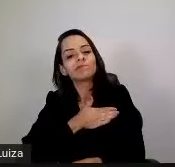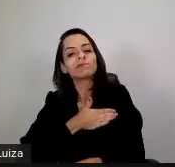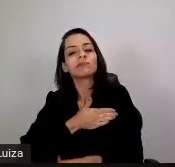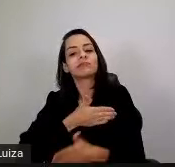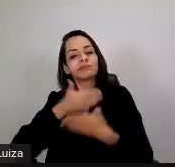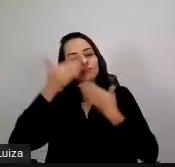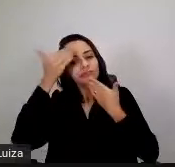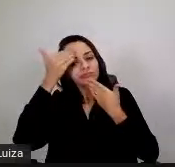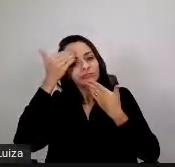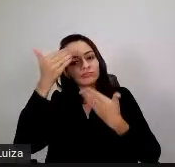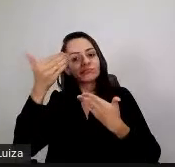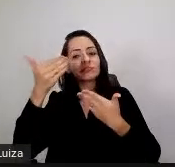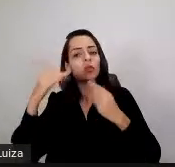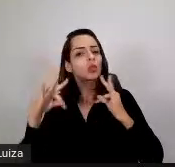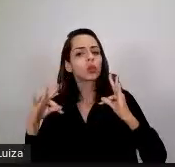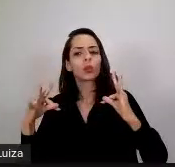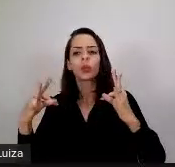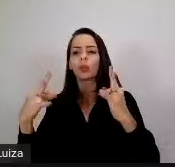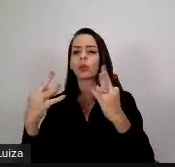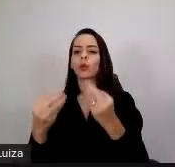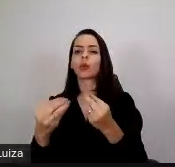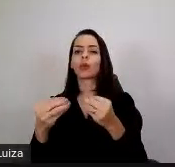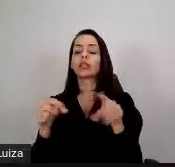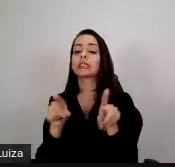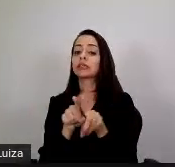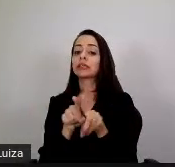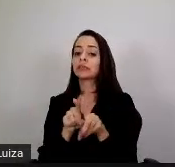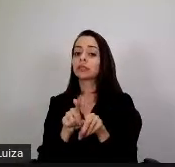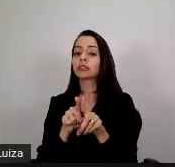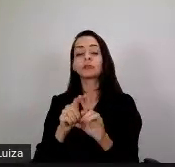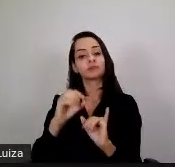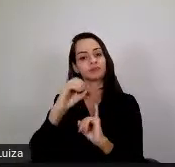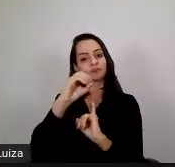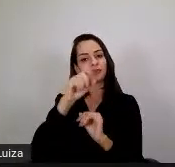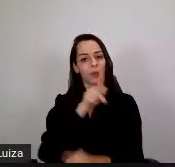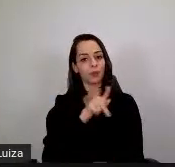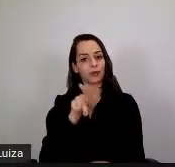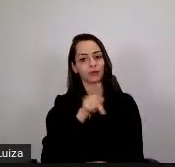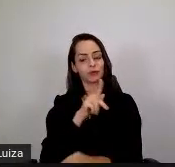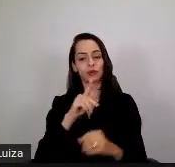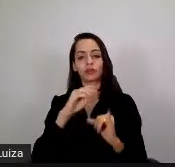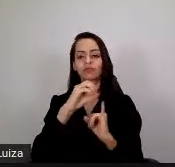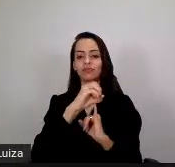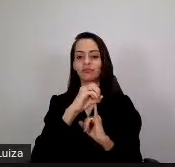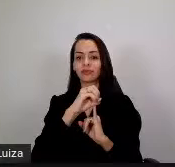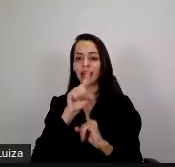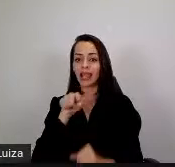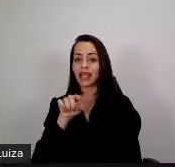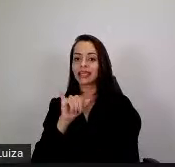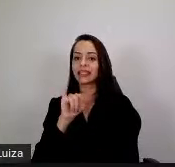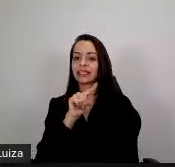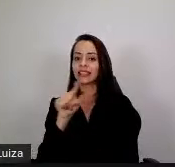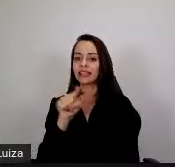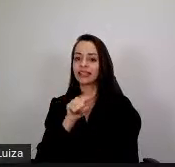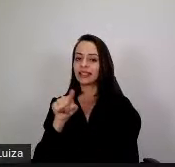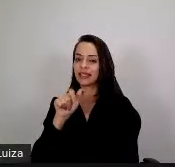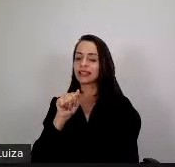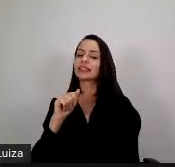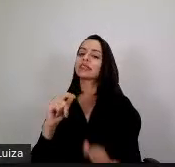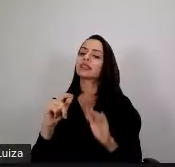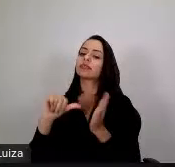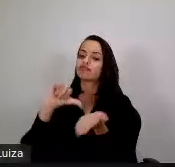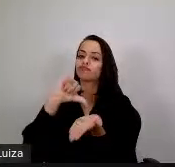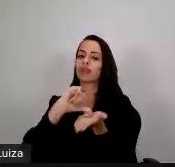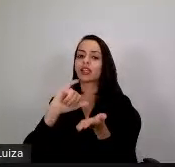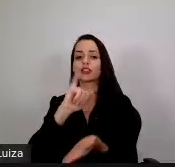vocês, e também a professora do IFNMG Campos de Anuária, Isa Manuela Ayres Coutrin. Isa, muito